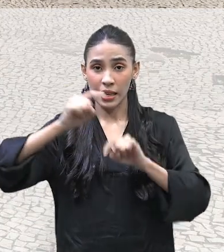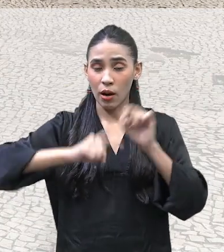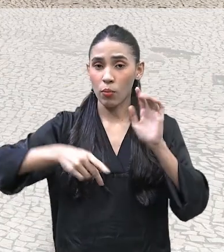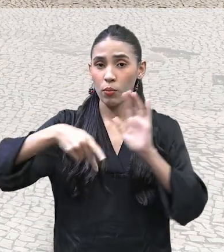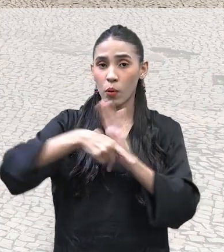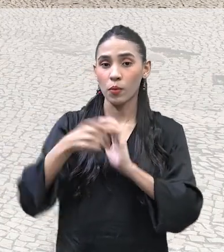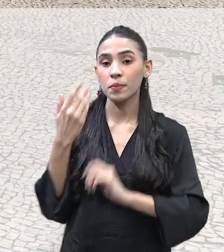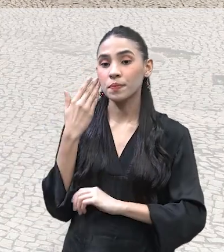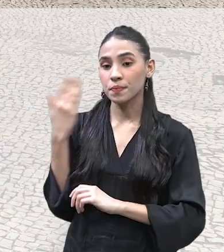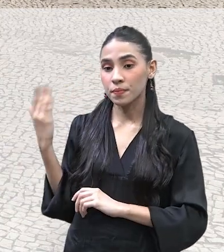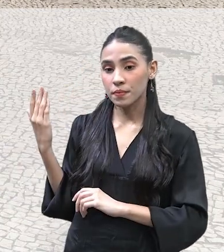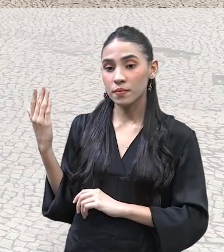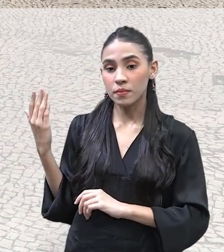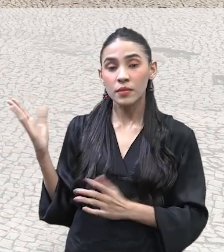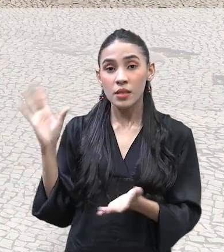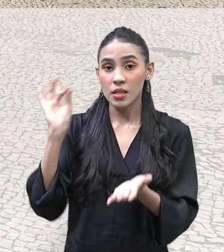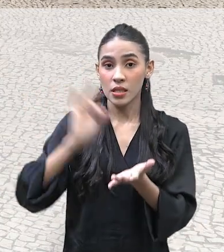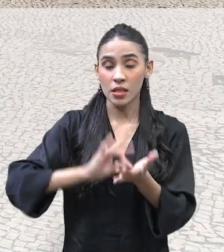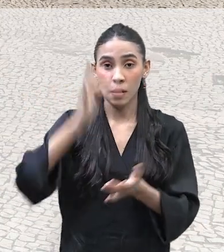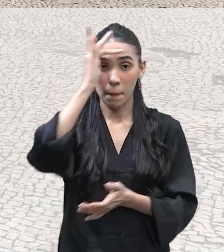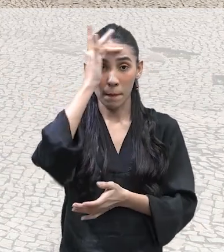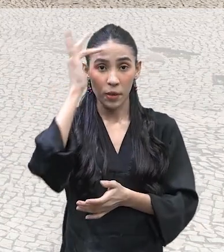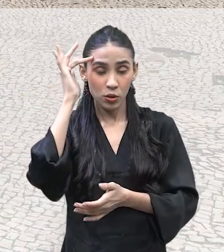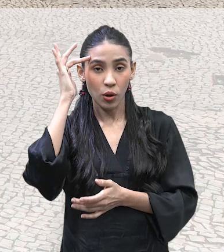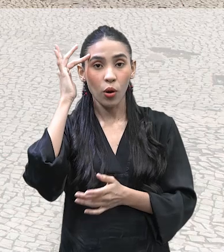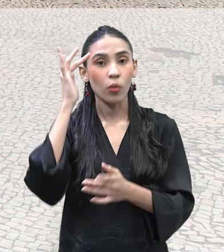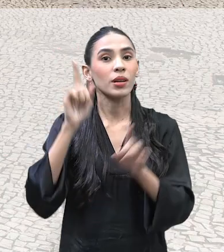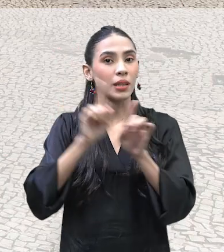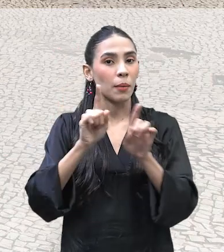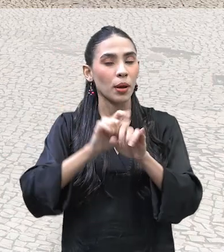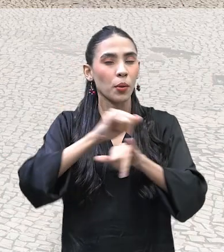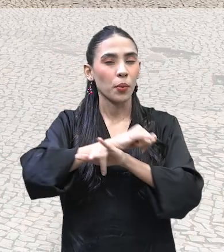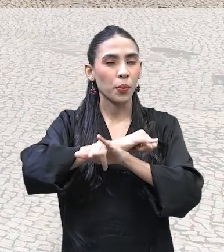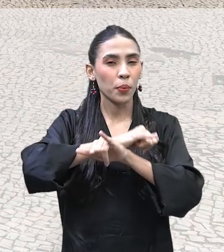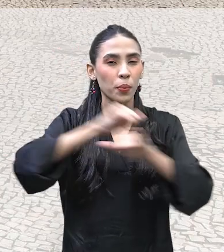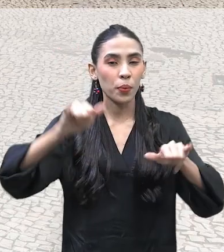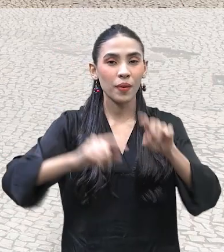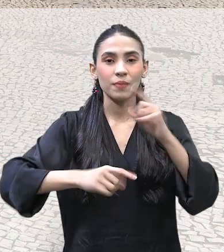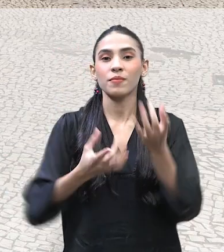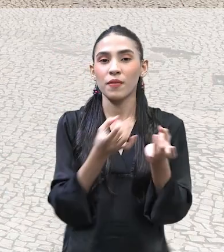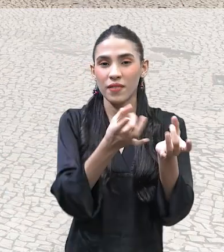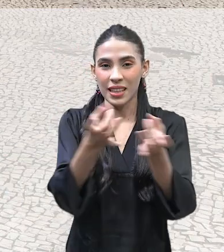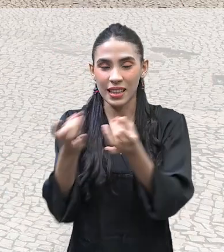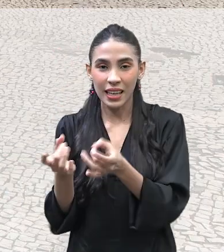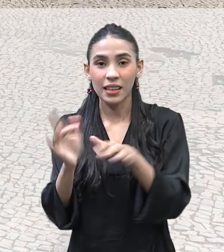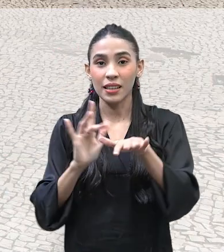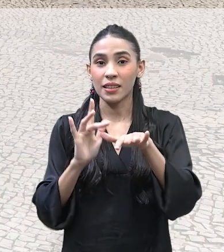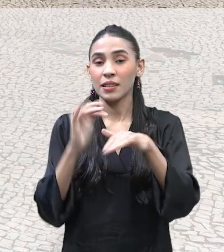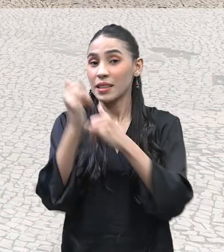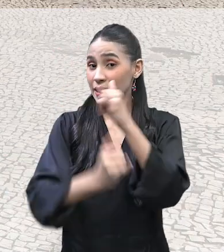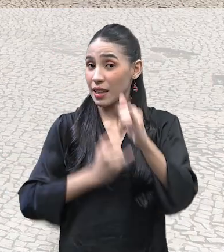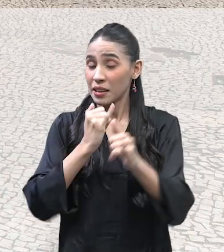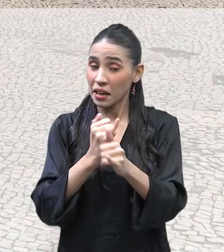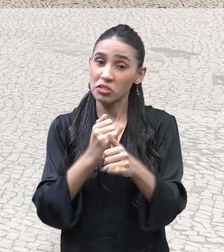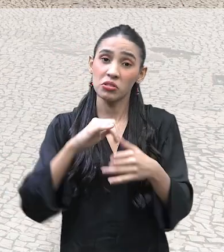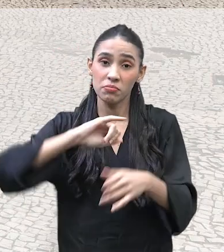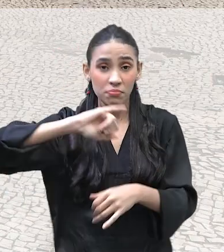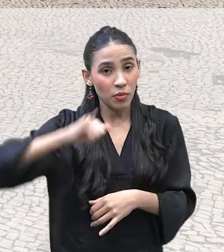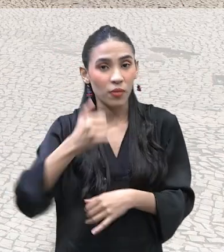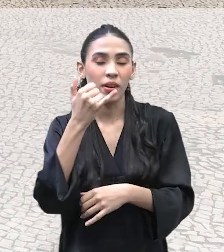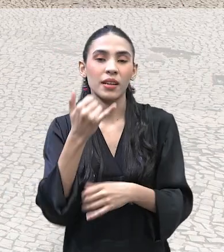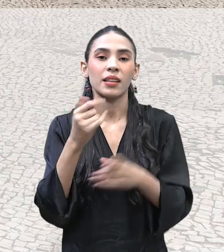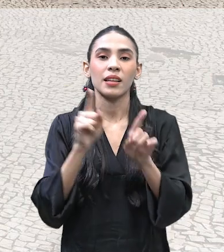né? Com certeza, os donos, eles fazem esse marketing também, Com certeza. os produtos, a internet está aí. E até mesmo